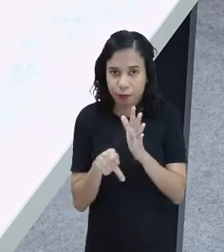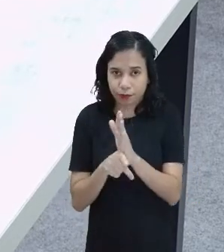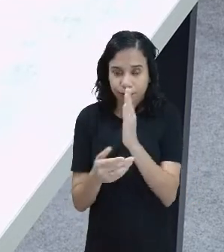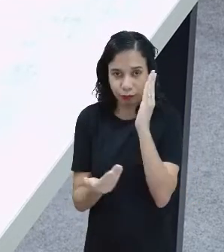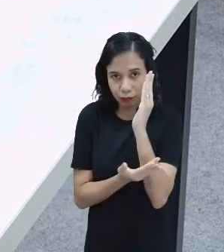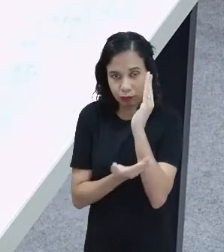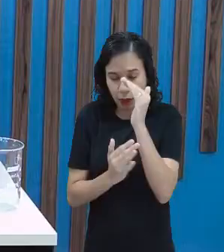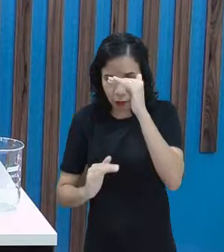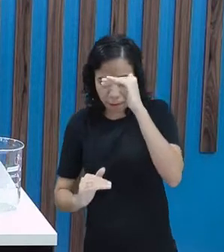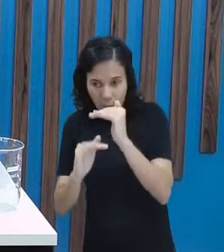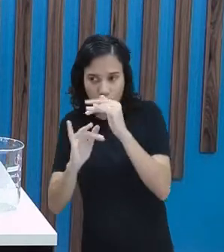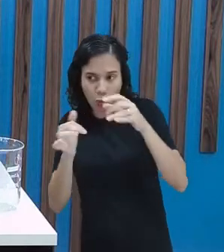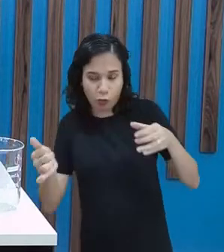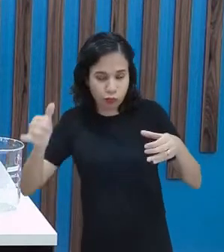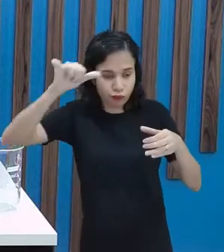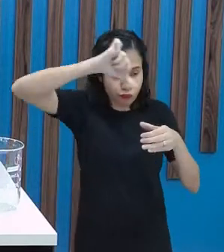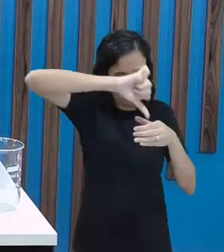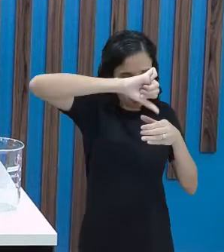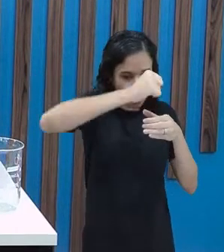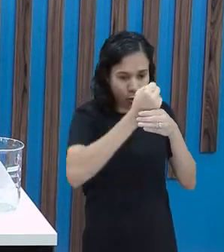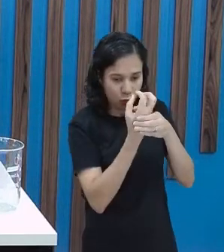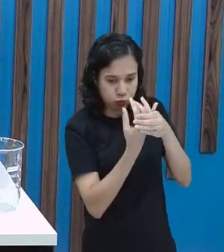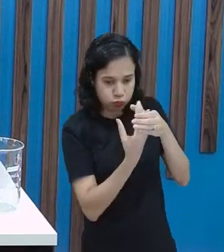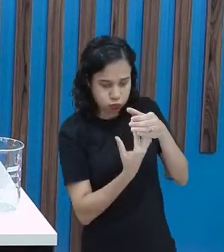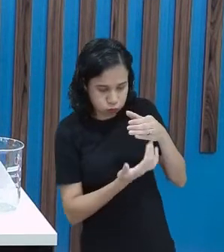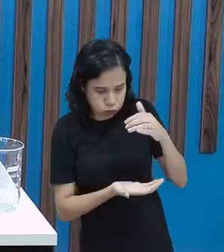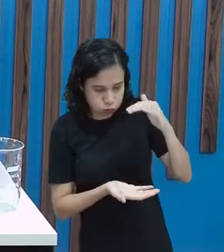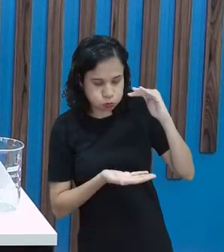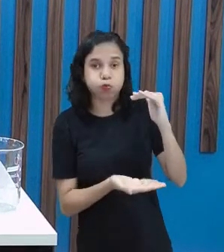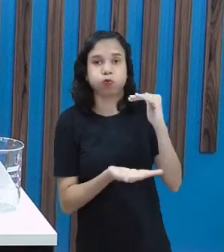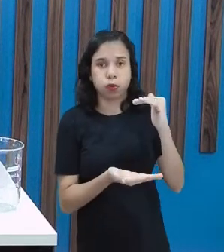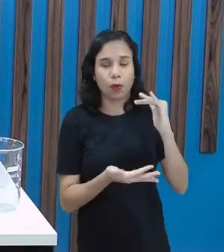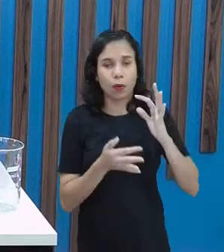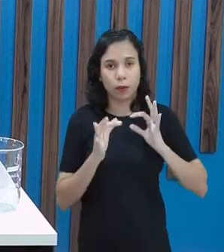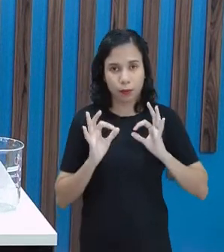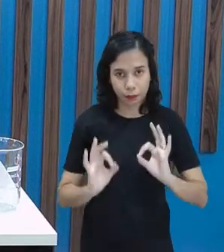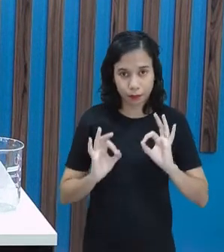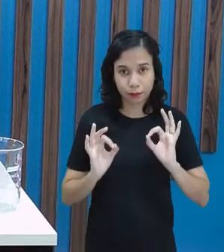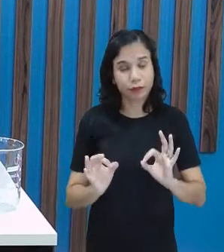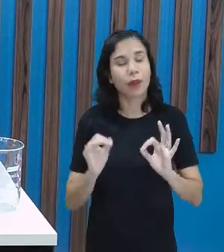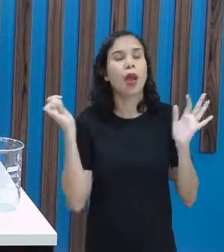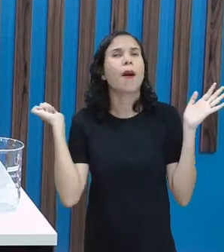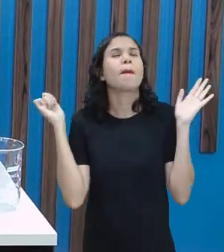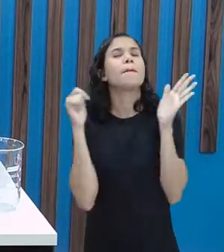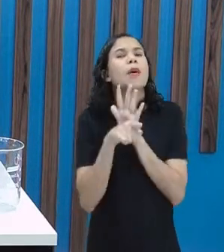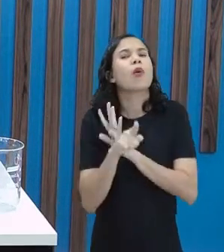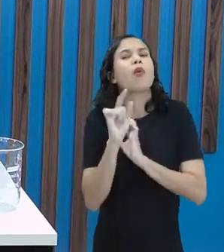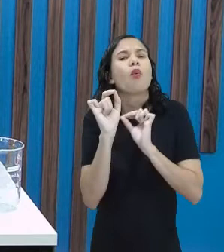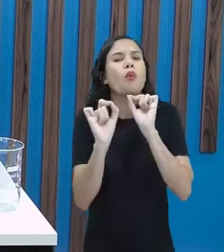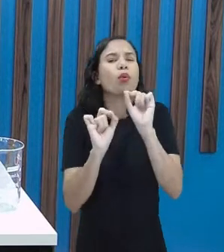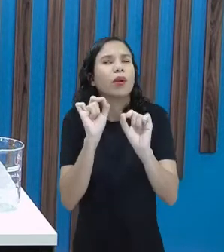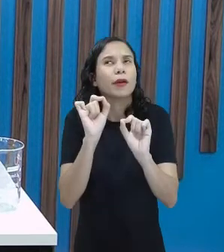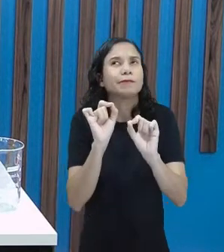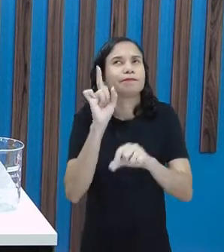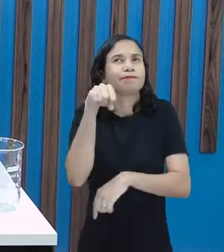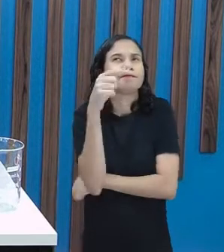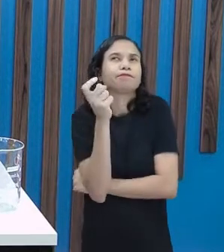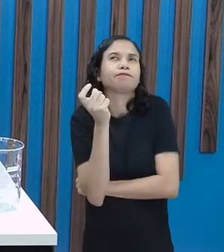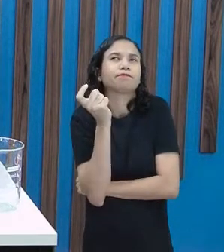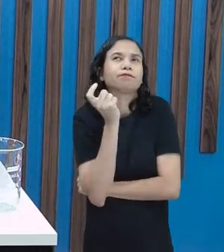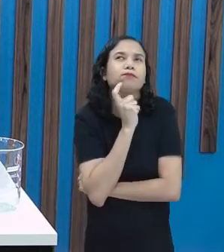garrafinha pequena dentro desta garrafa maior. A pergunta é, será